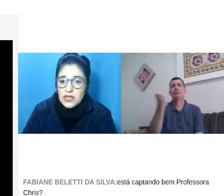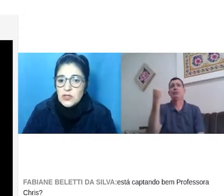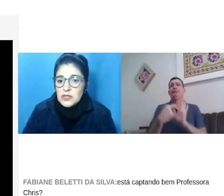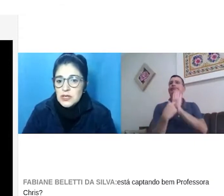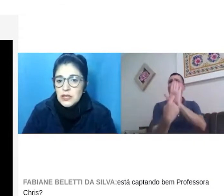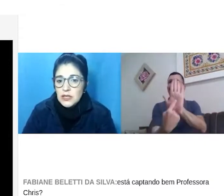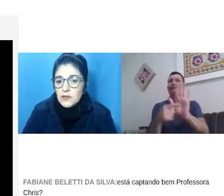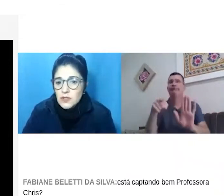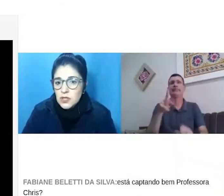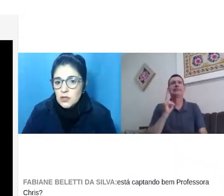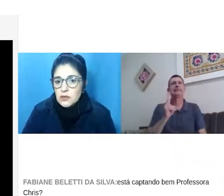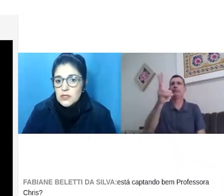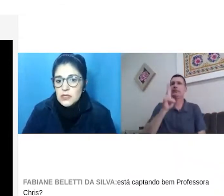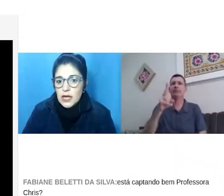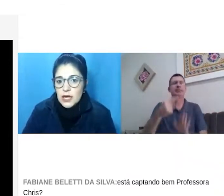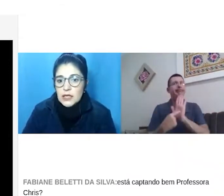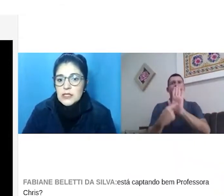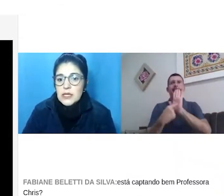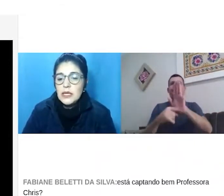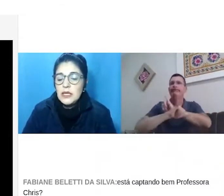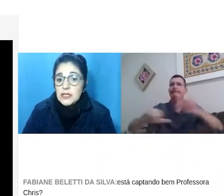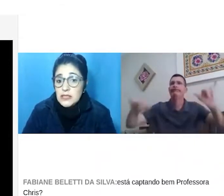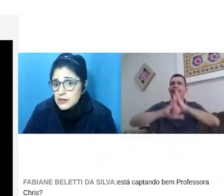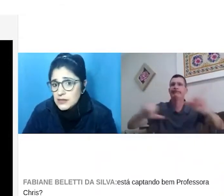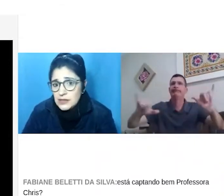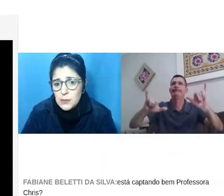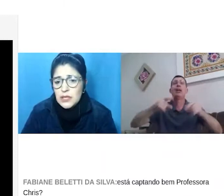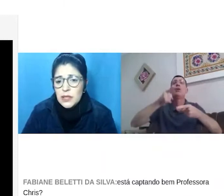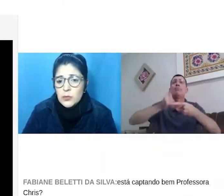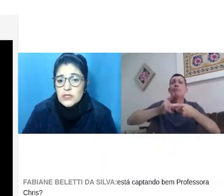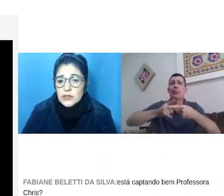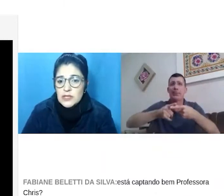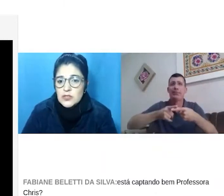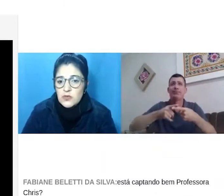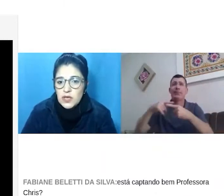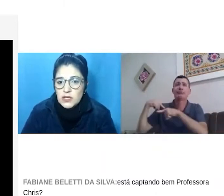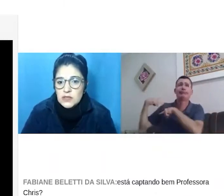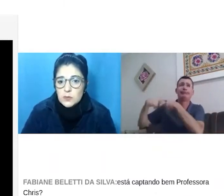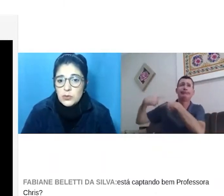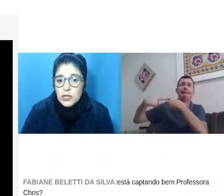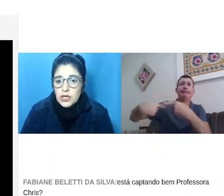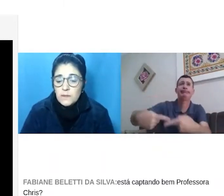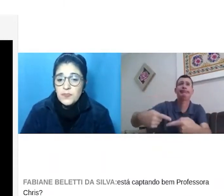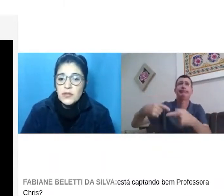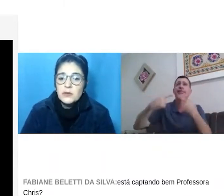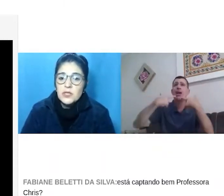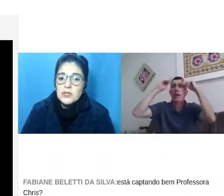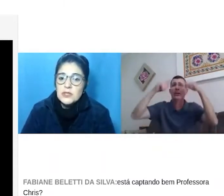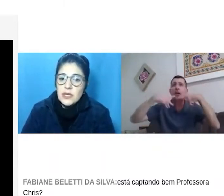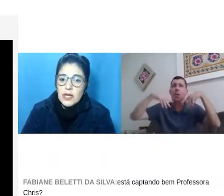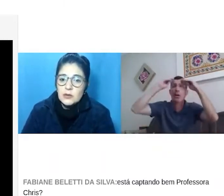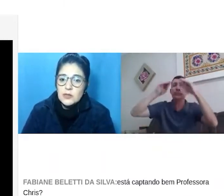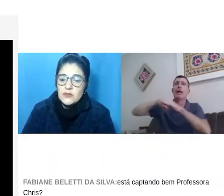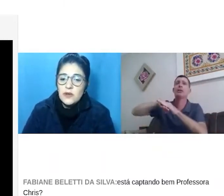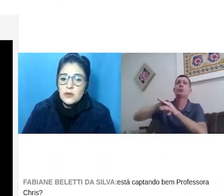diferentes níveis de línguas de sinais. E assim, sempre tem que estar mostrando essas diferenças. Por quê? Durante